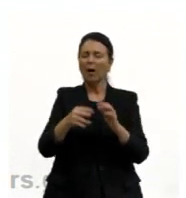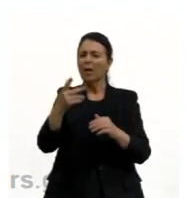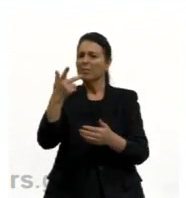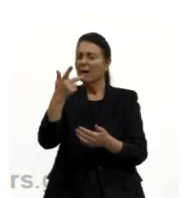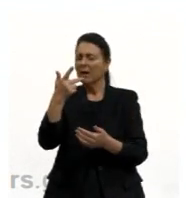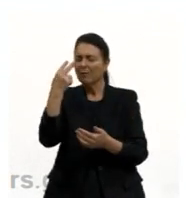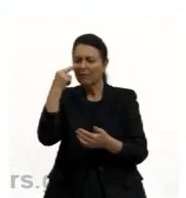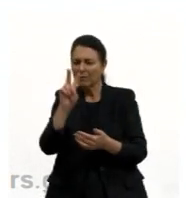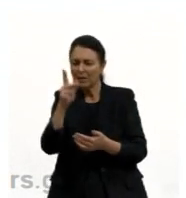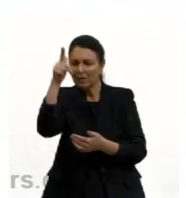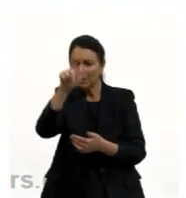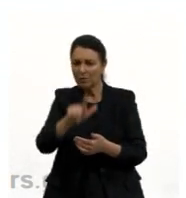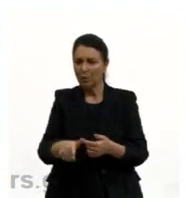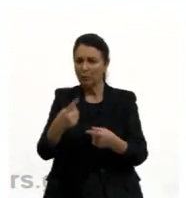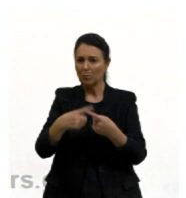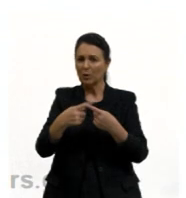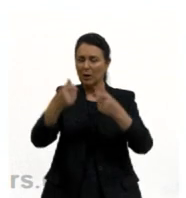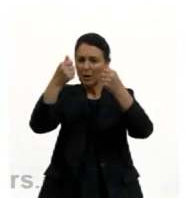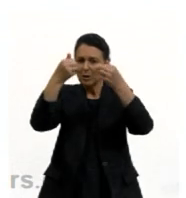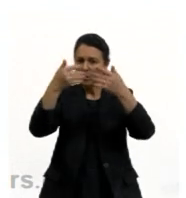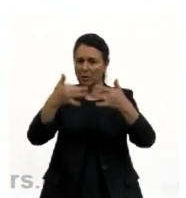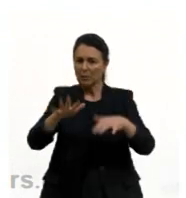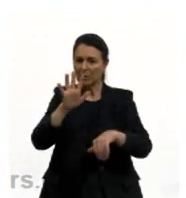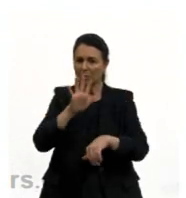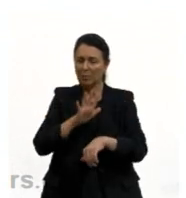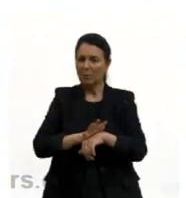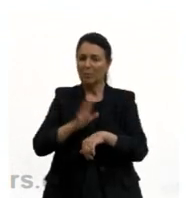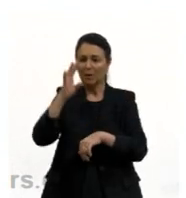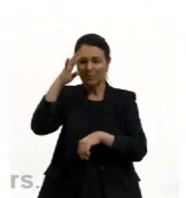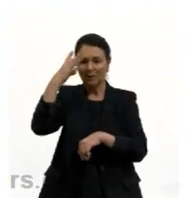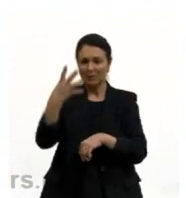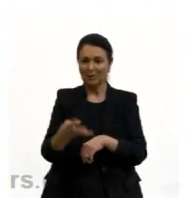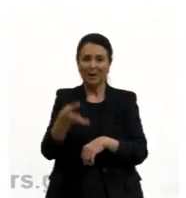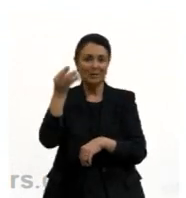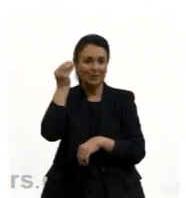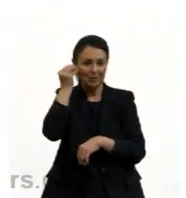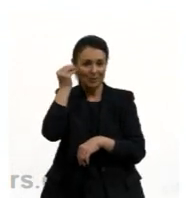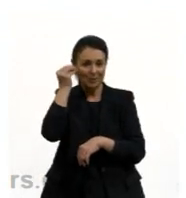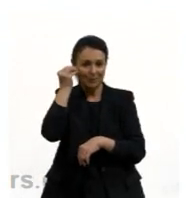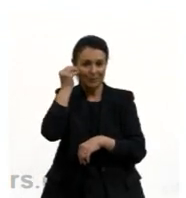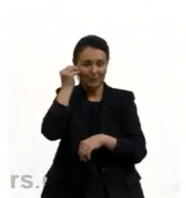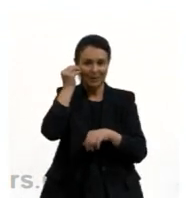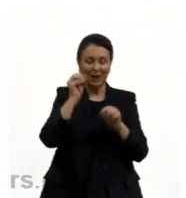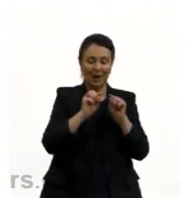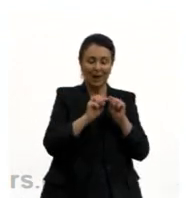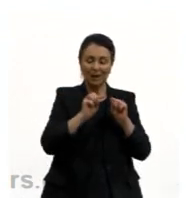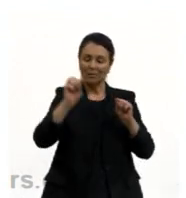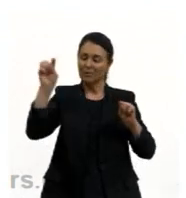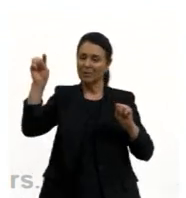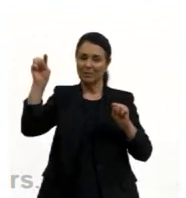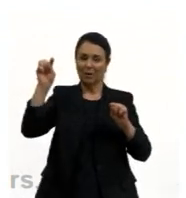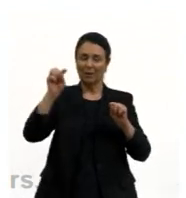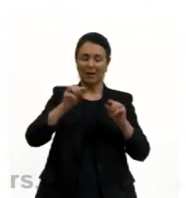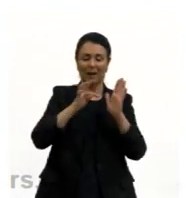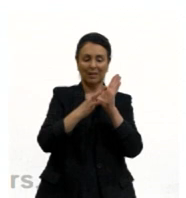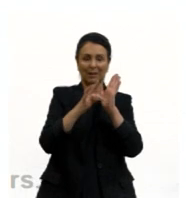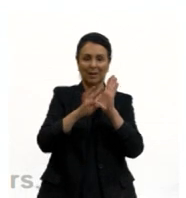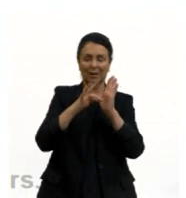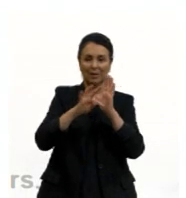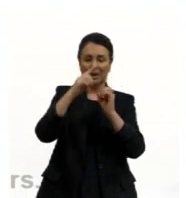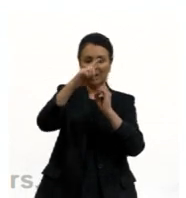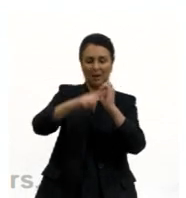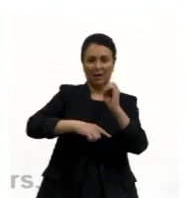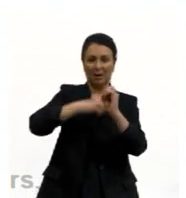explicam mais os resultados experimentais. Em relação à evolução da teoria atômica, o cientista que